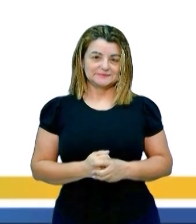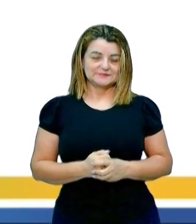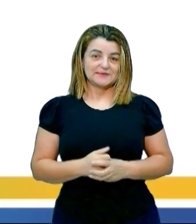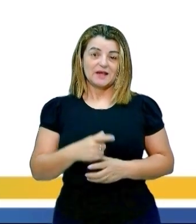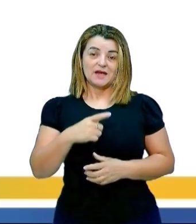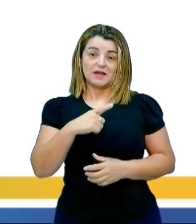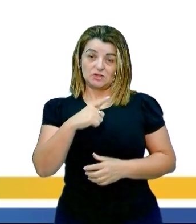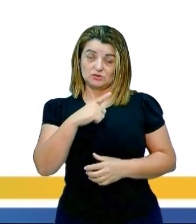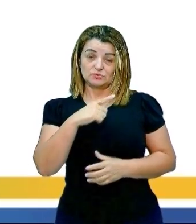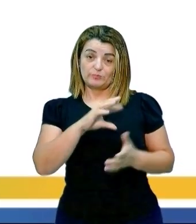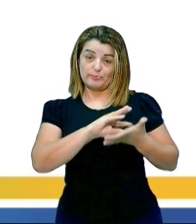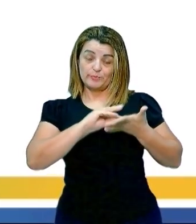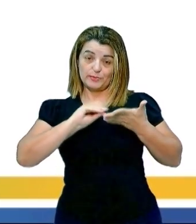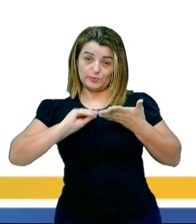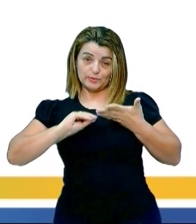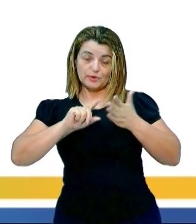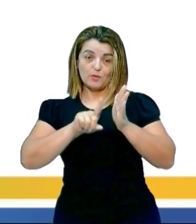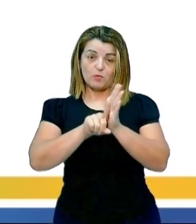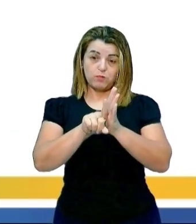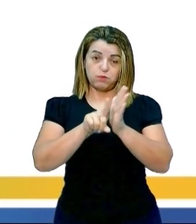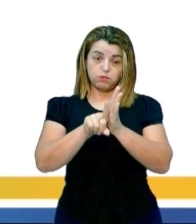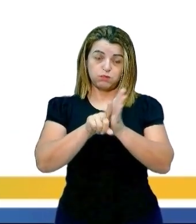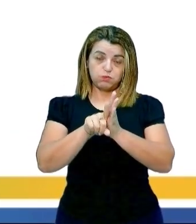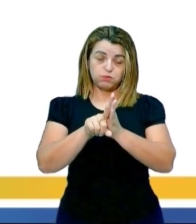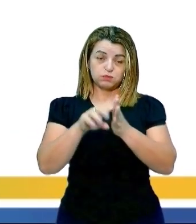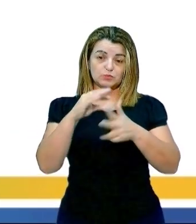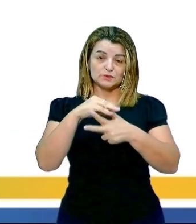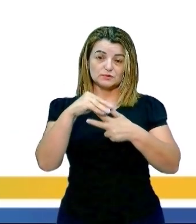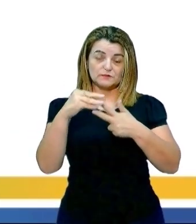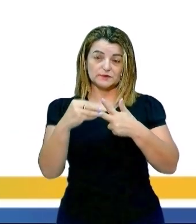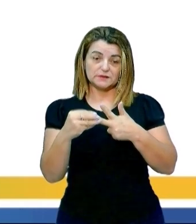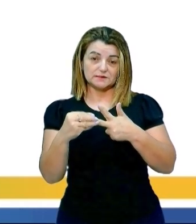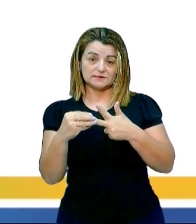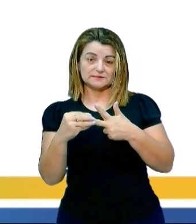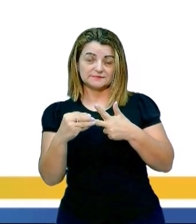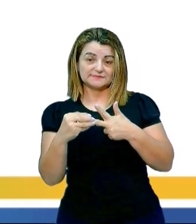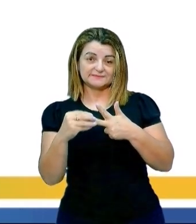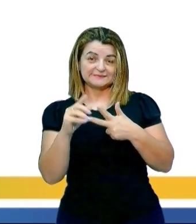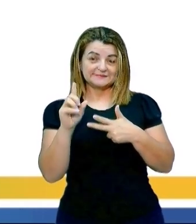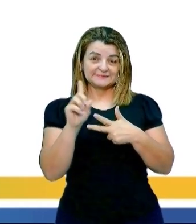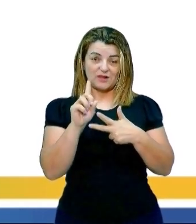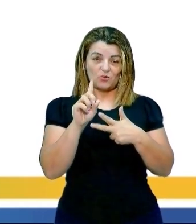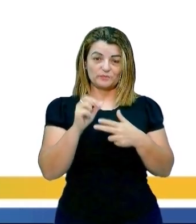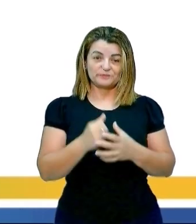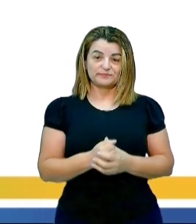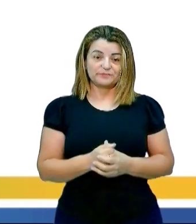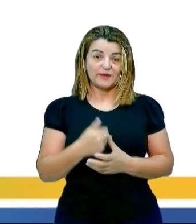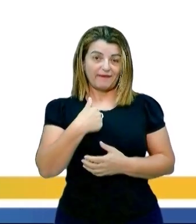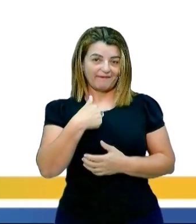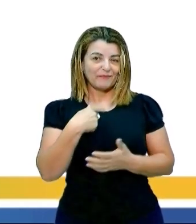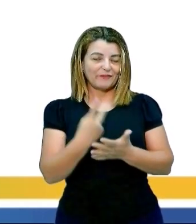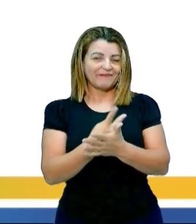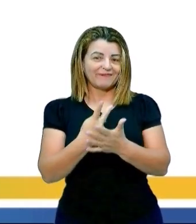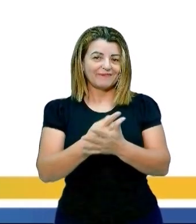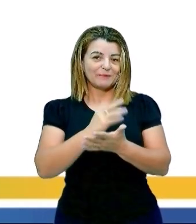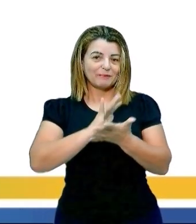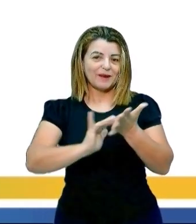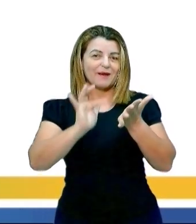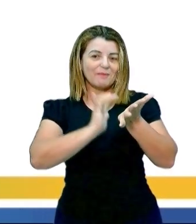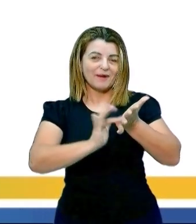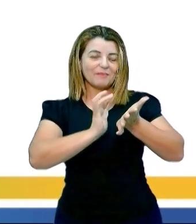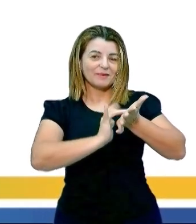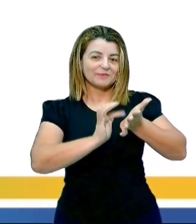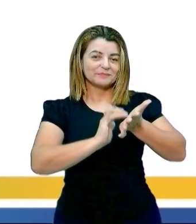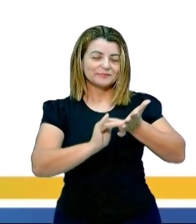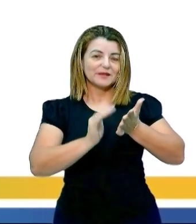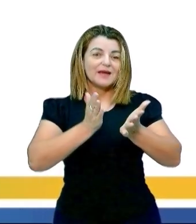Eu tirei essa questão aí do resolver nem não. Foi um erro na digitação. Erro meu, tá? Eu troquei aí.